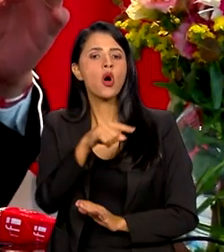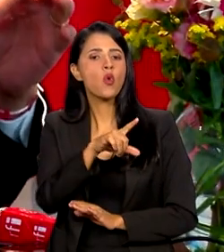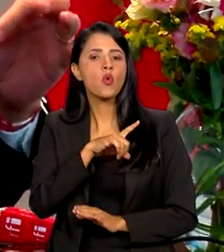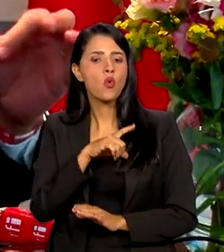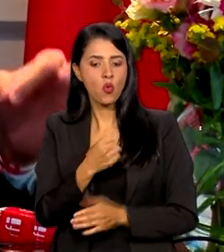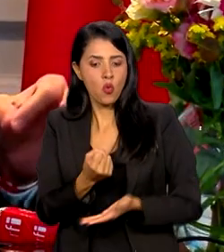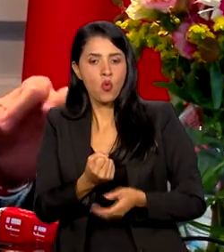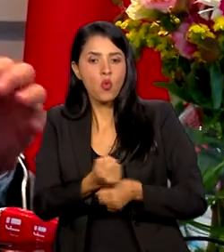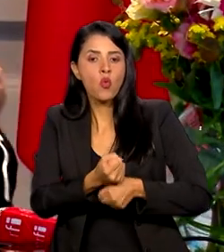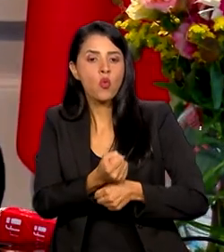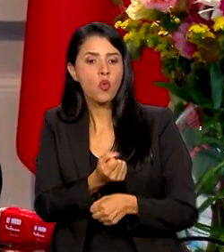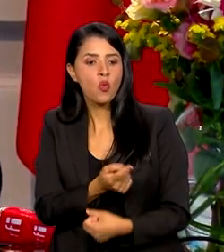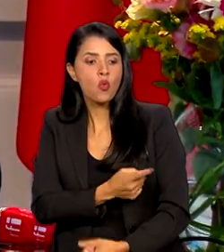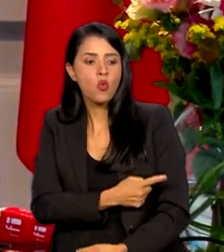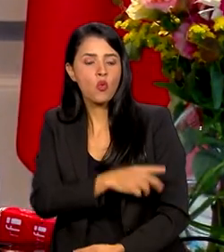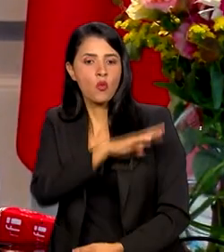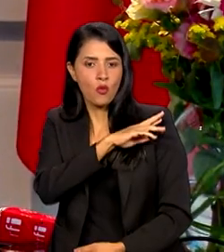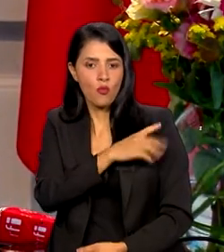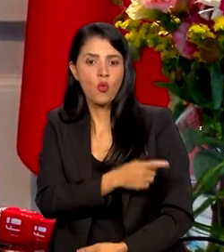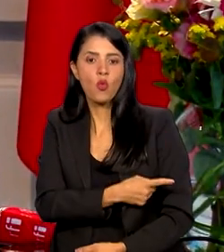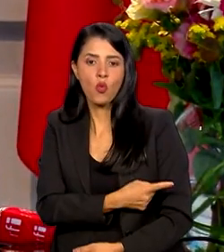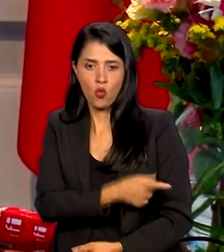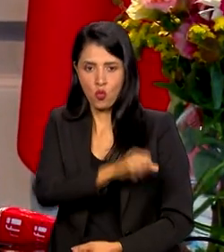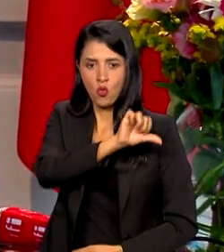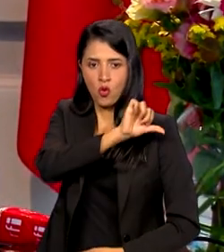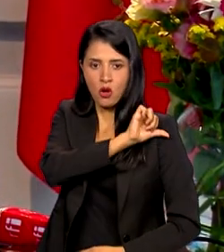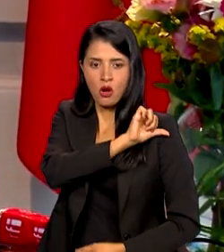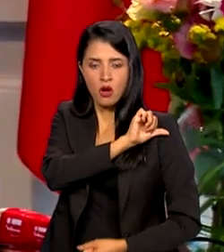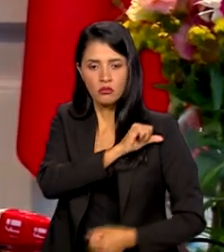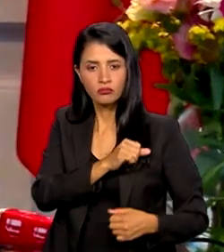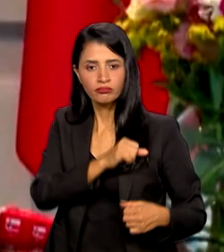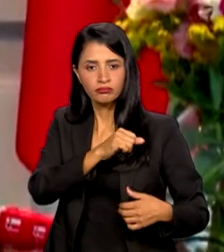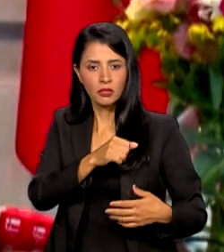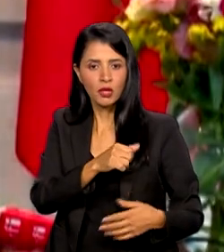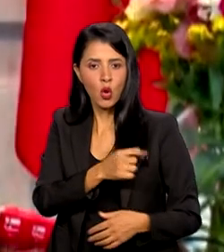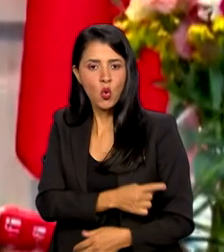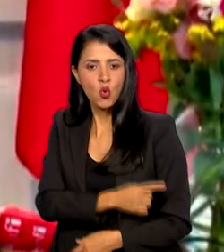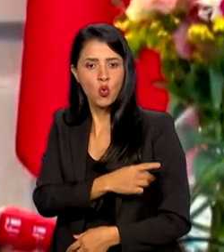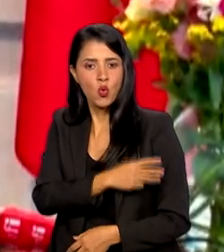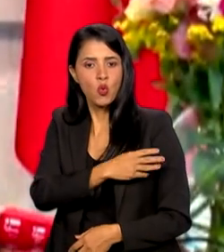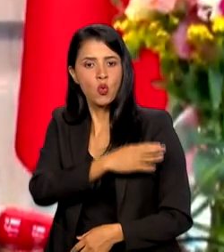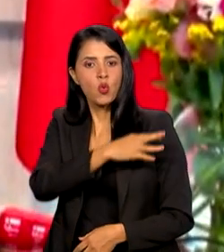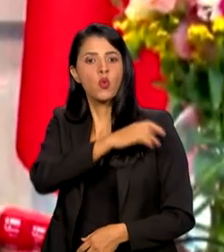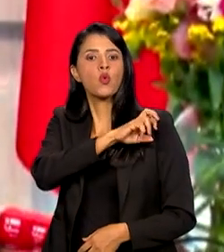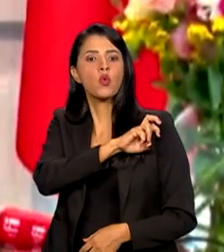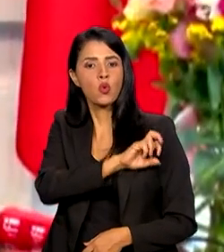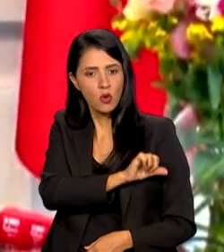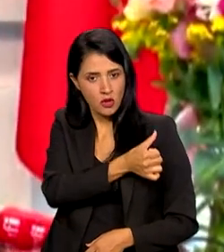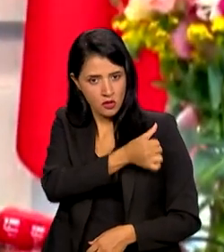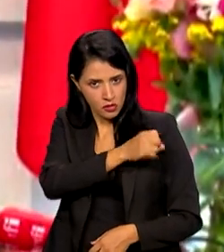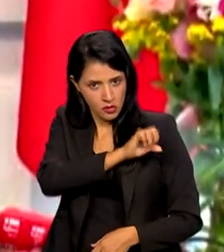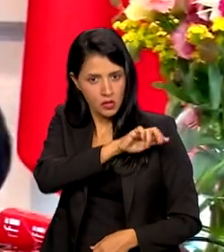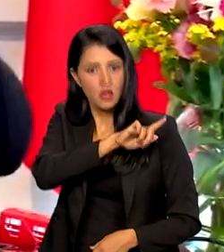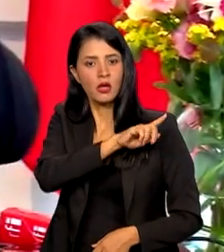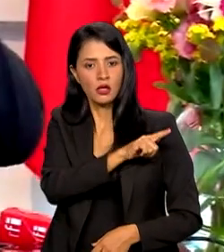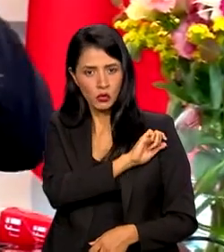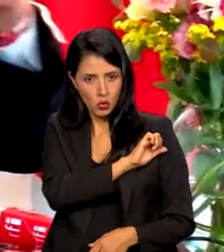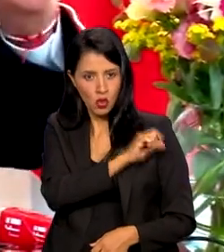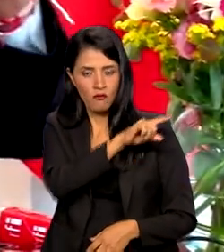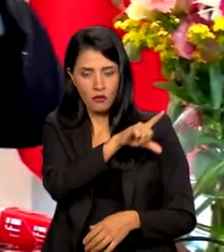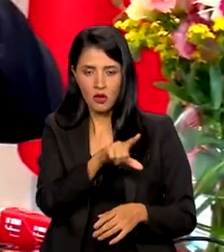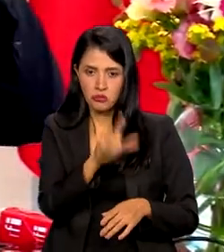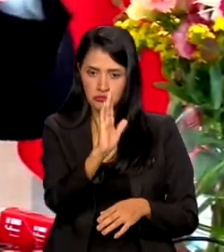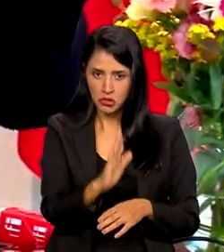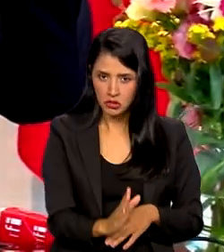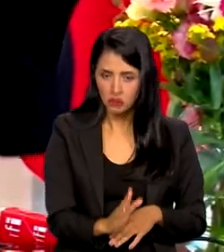ensino fundamental. Então, a sequência dos anos que você realizou no Brasil vai ser equivalente aqui. Então, se você já